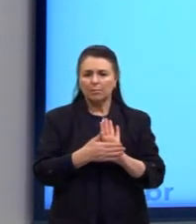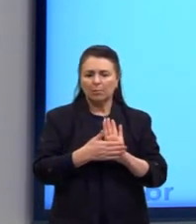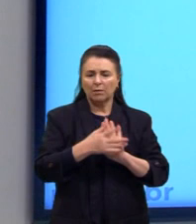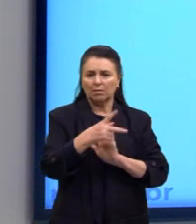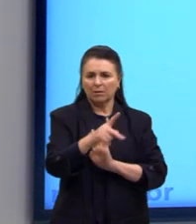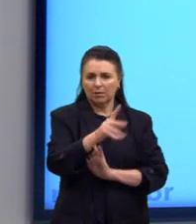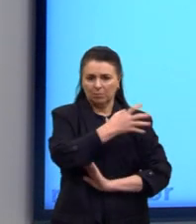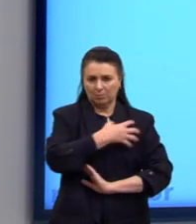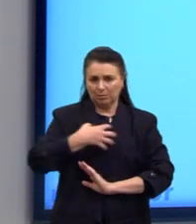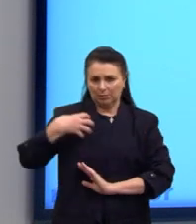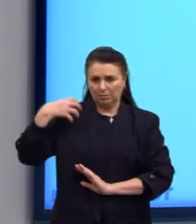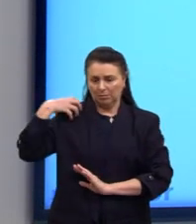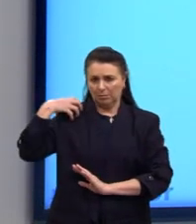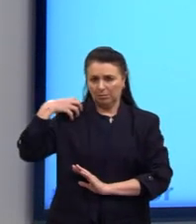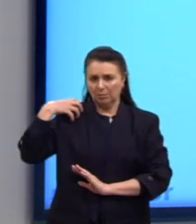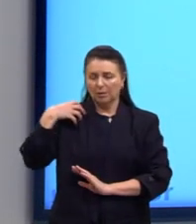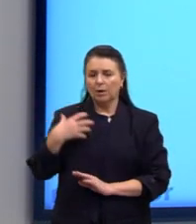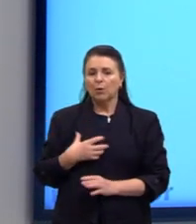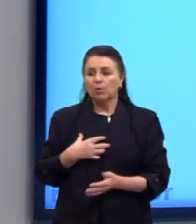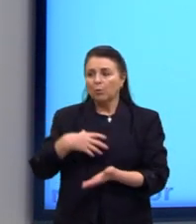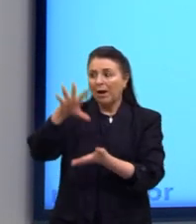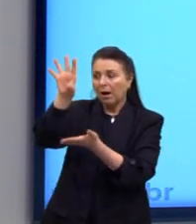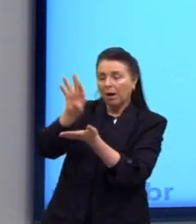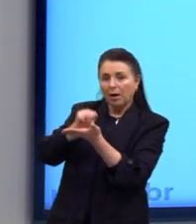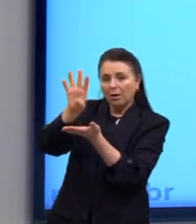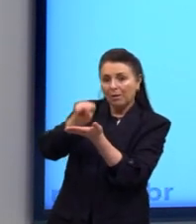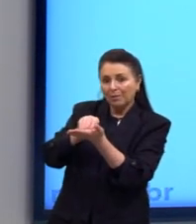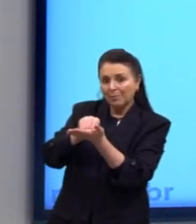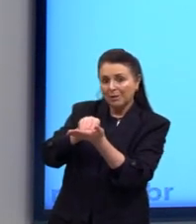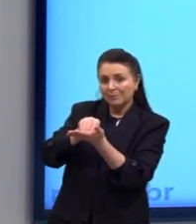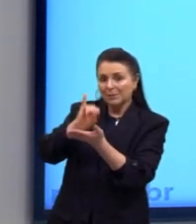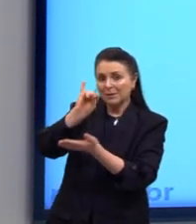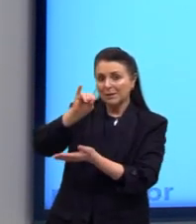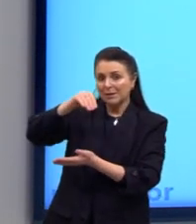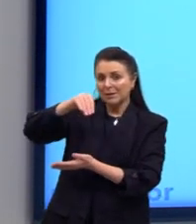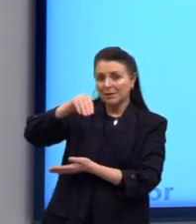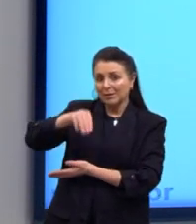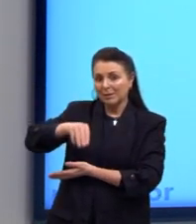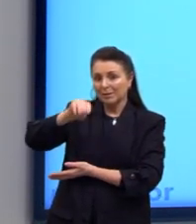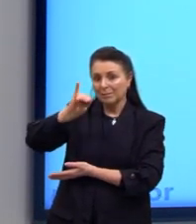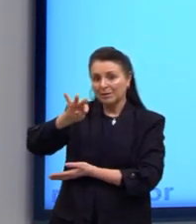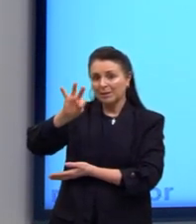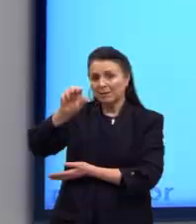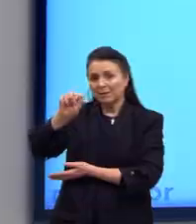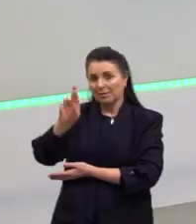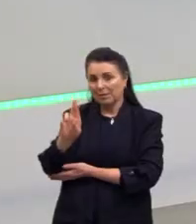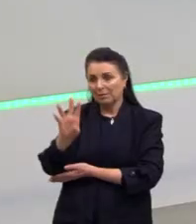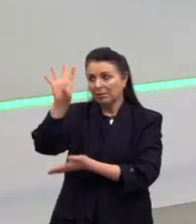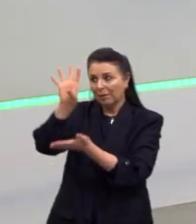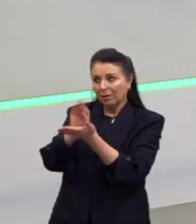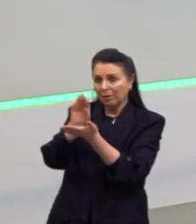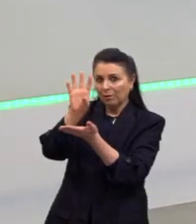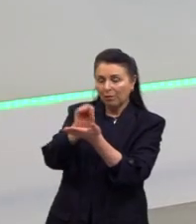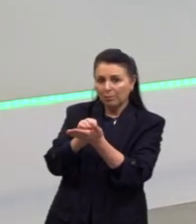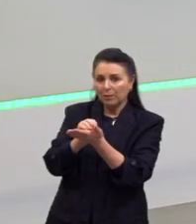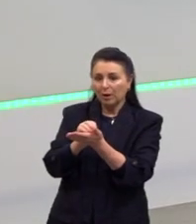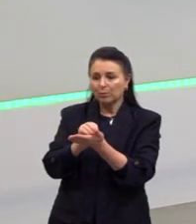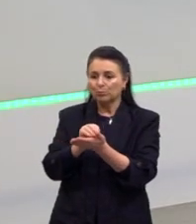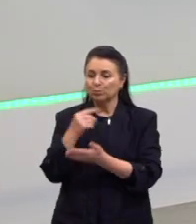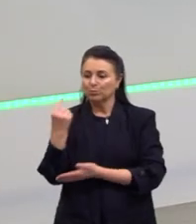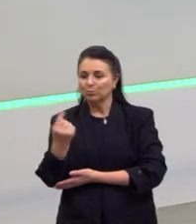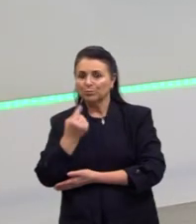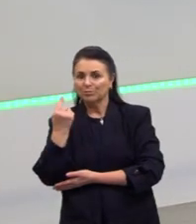o ato de imitar, que o artista fazia, essa imitação, essa imitação do singular,